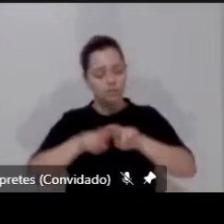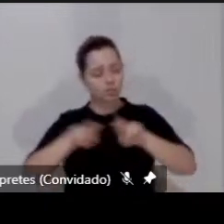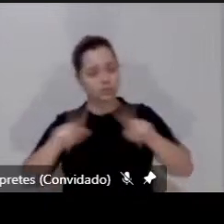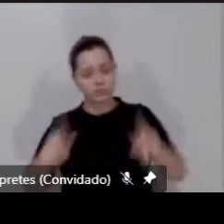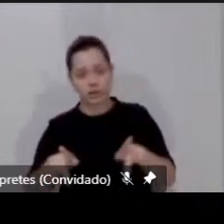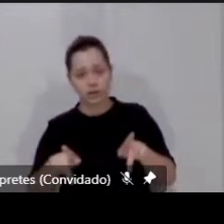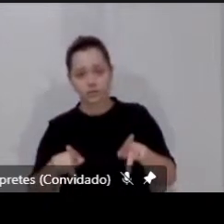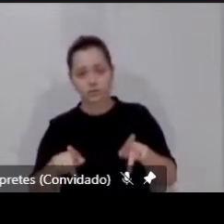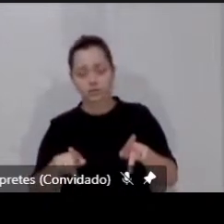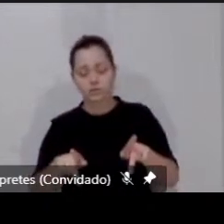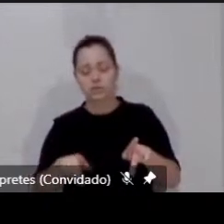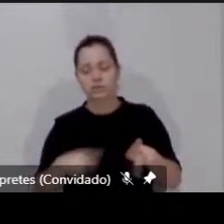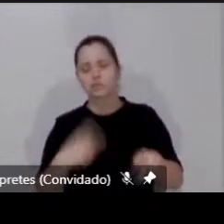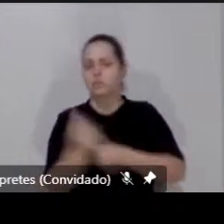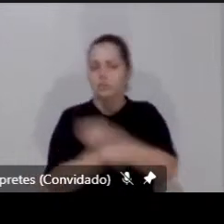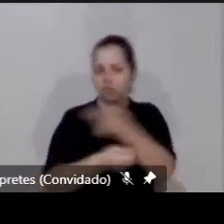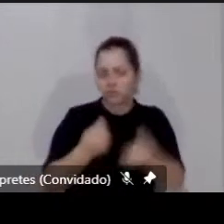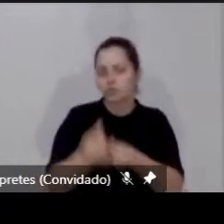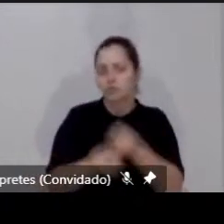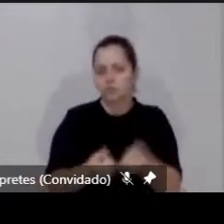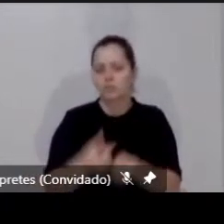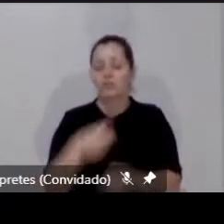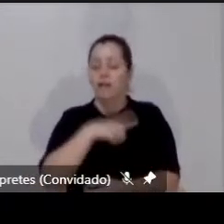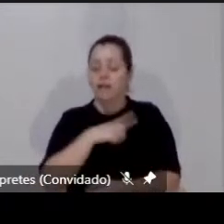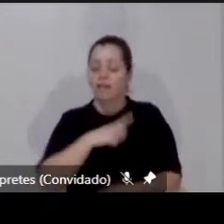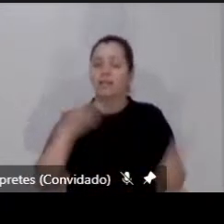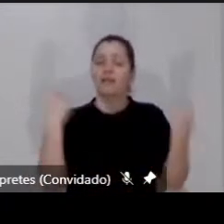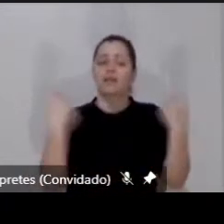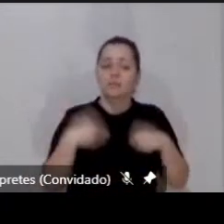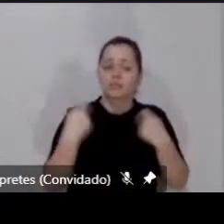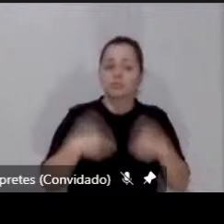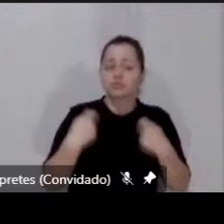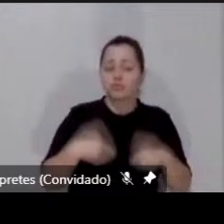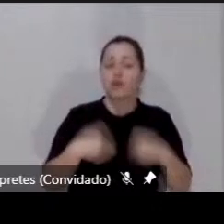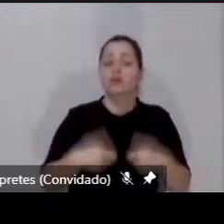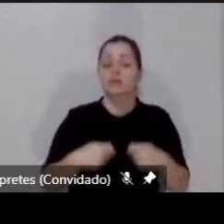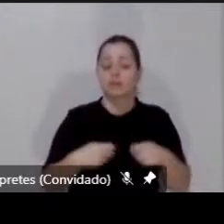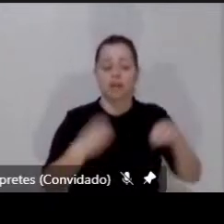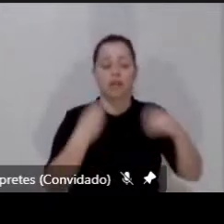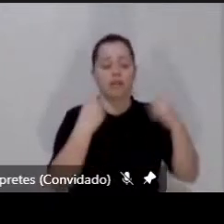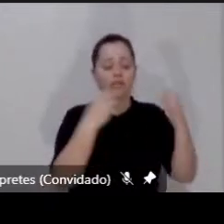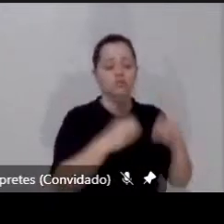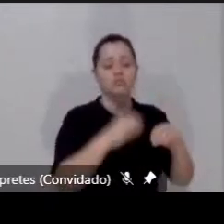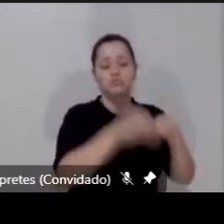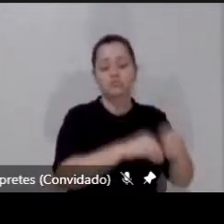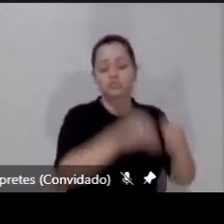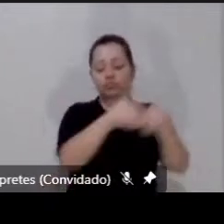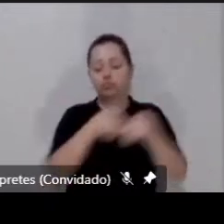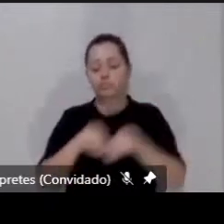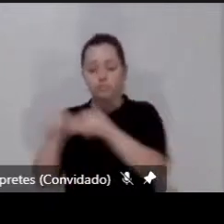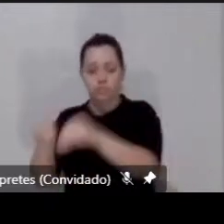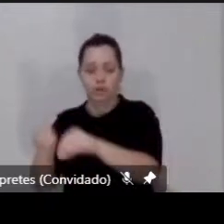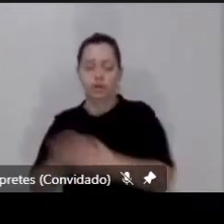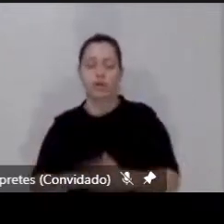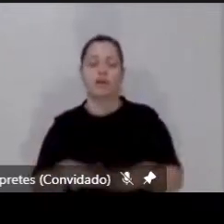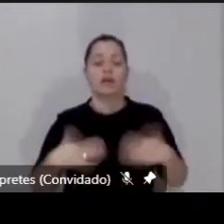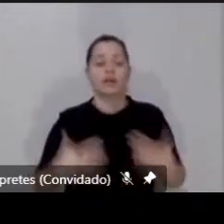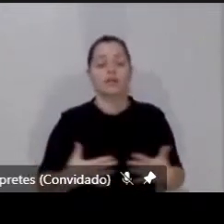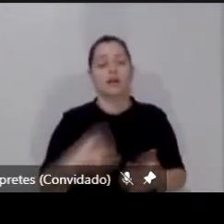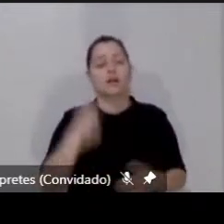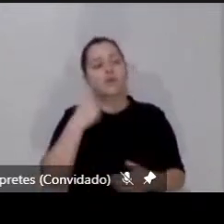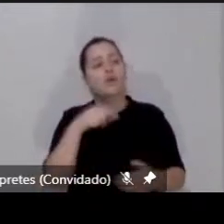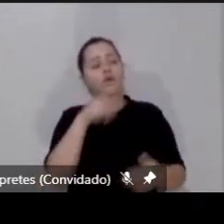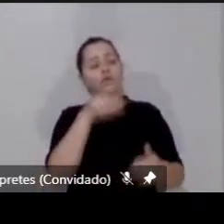pelos agentes econômicos às necessidades de deslocamento, considerando então as dimensões do